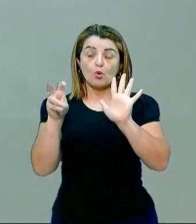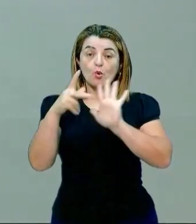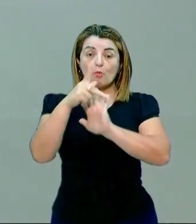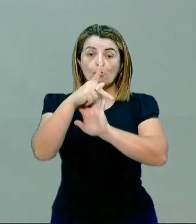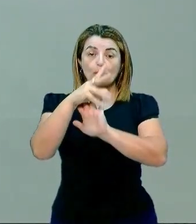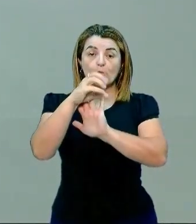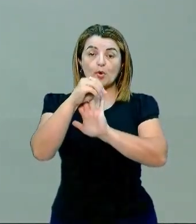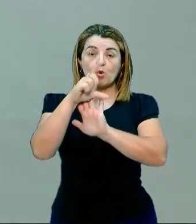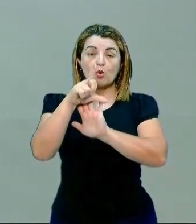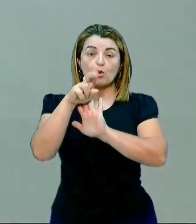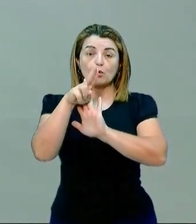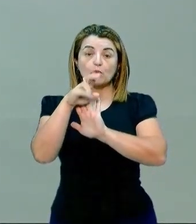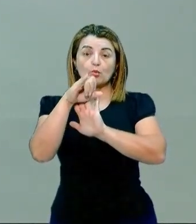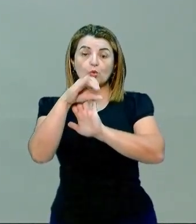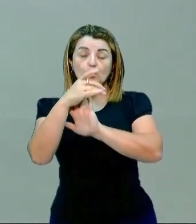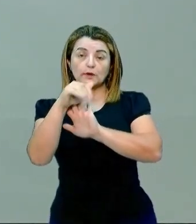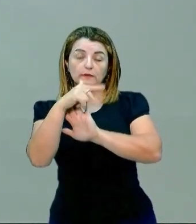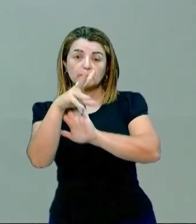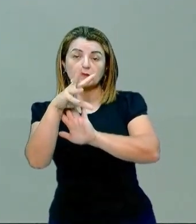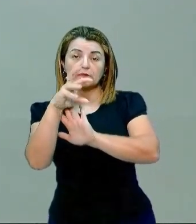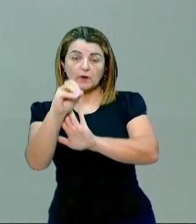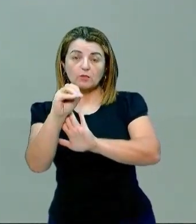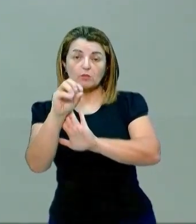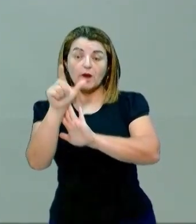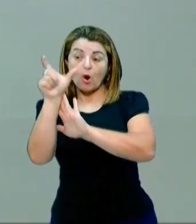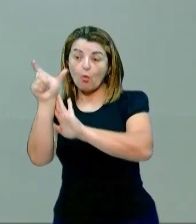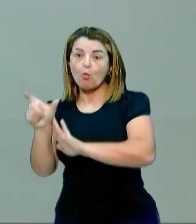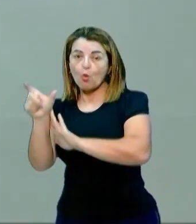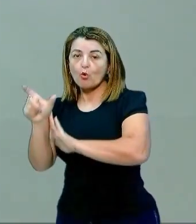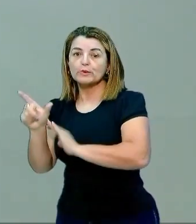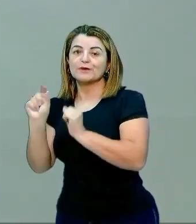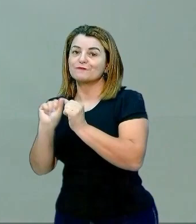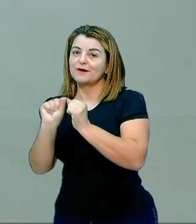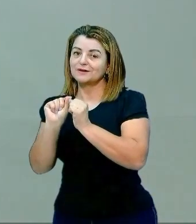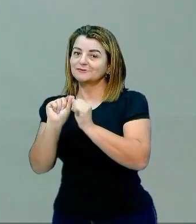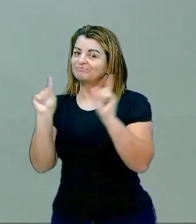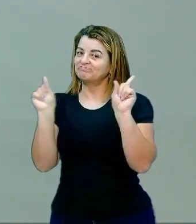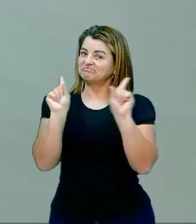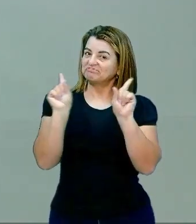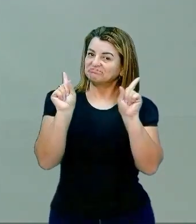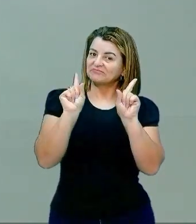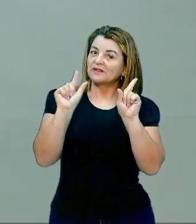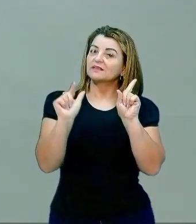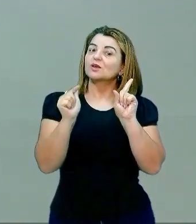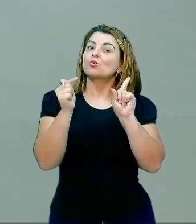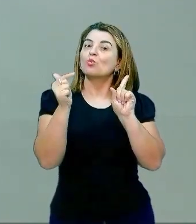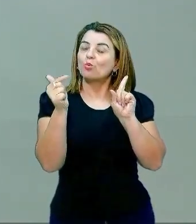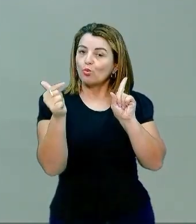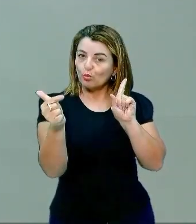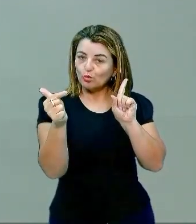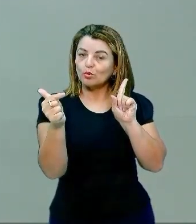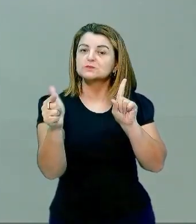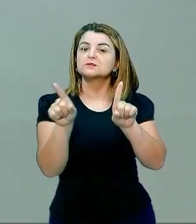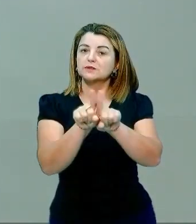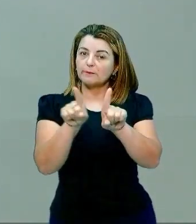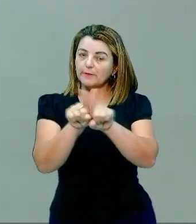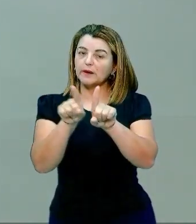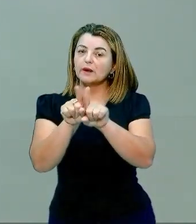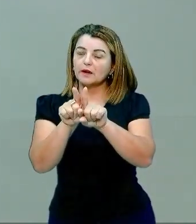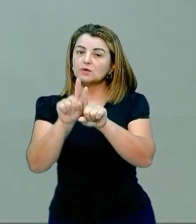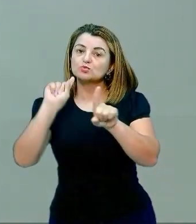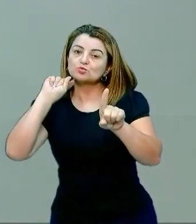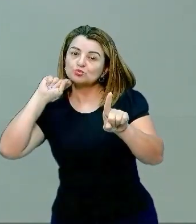é provocada só pela espécie humana, mas não é não. Então, outras espécies também poluem, só que